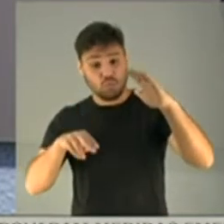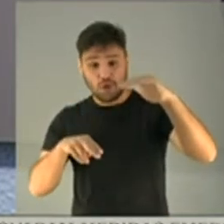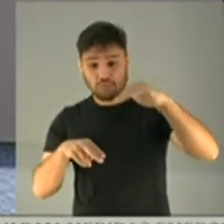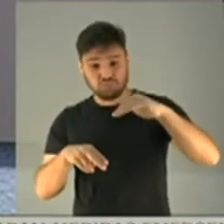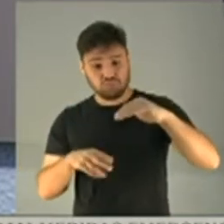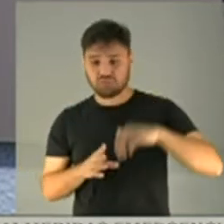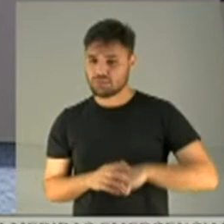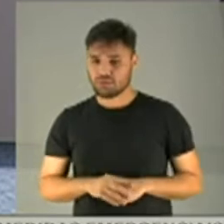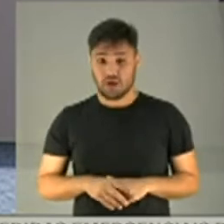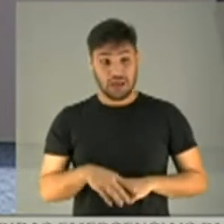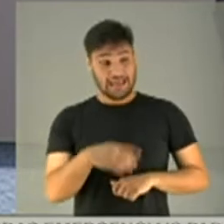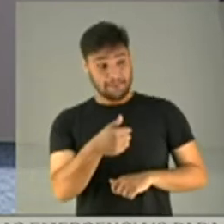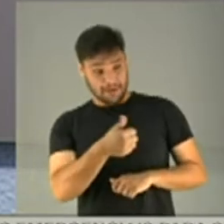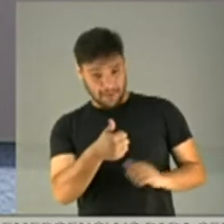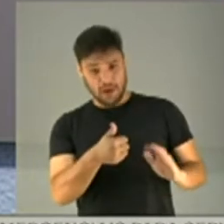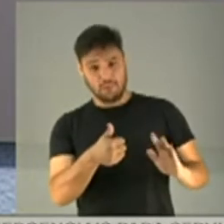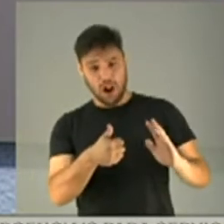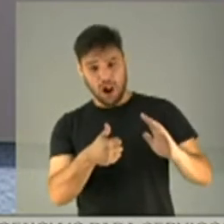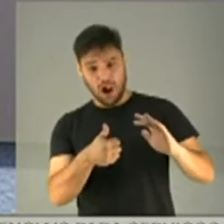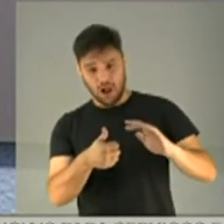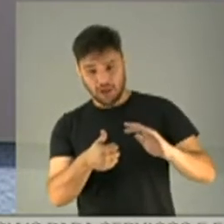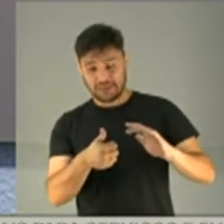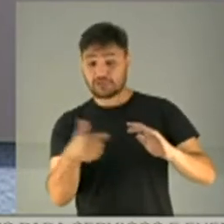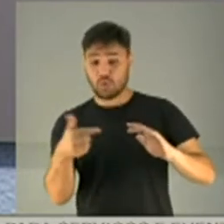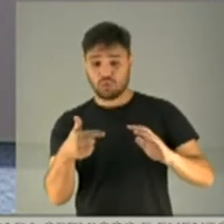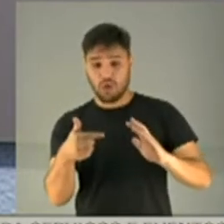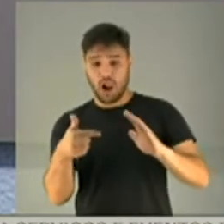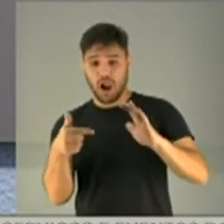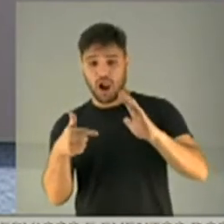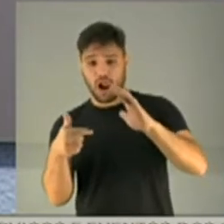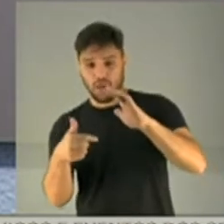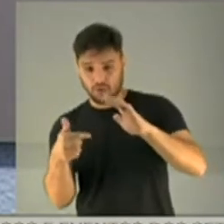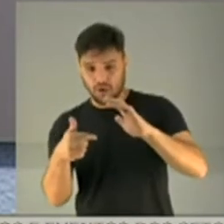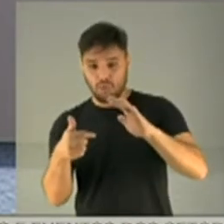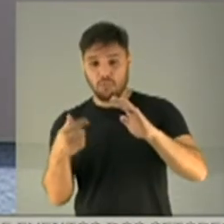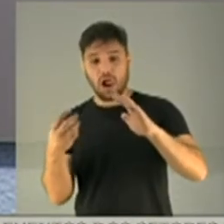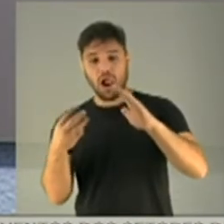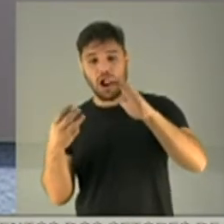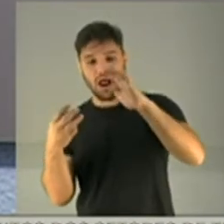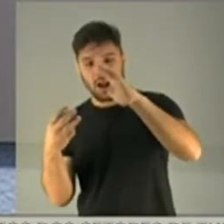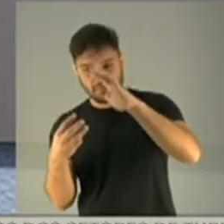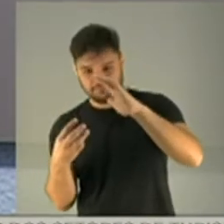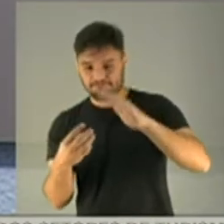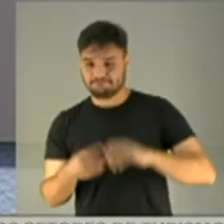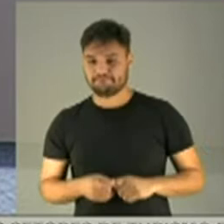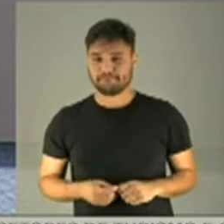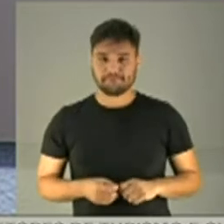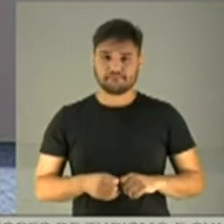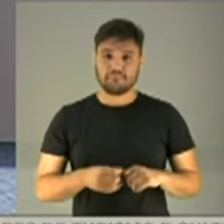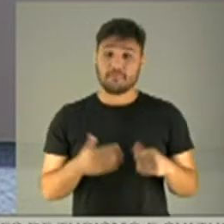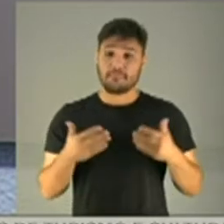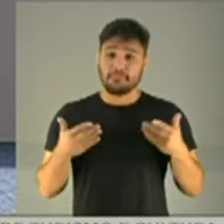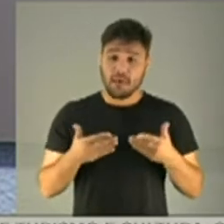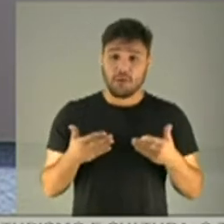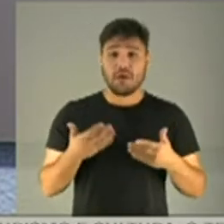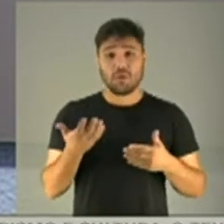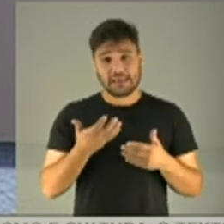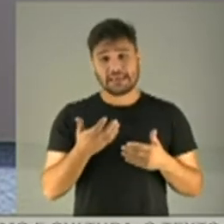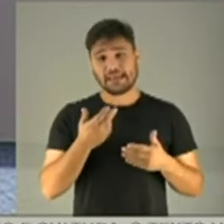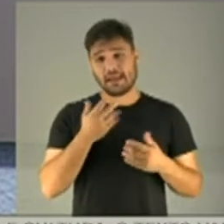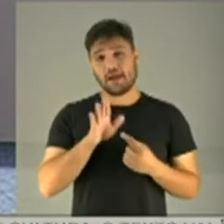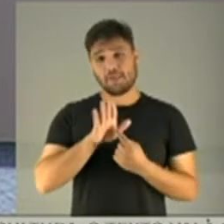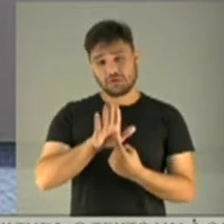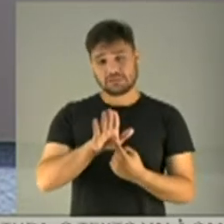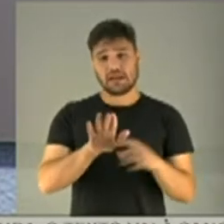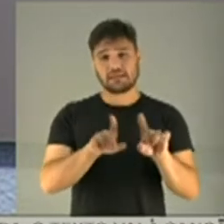passa por cima do primeiro e o terceiro agora, infelizmente, começa por cima do segundo. E a outra coisa que eu queria ressaltar, e eu vou